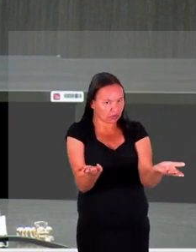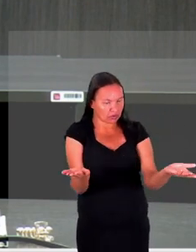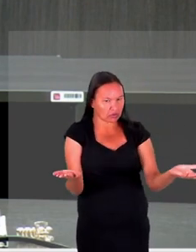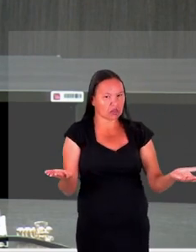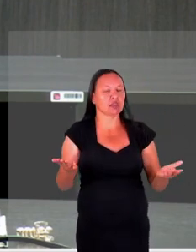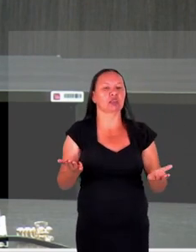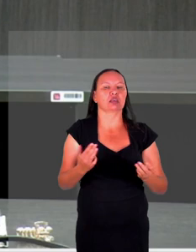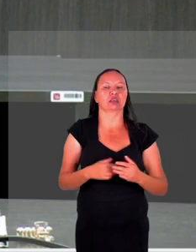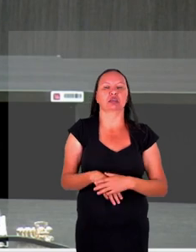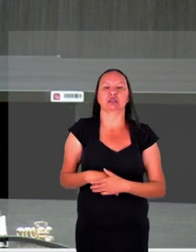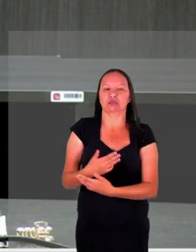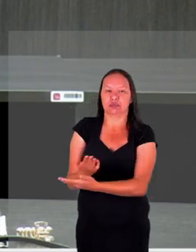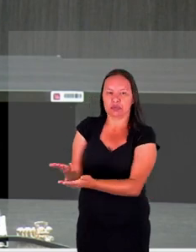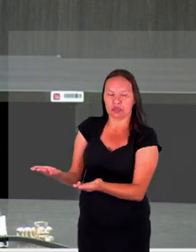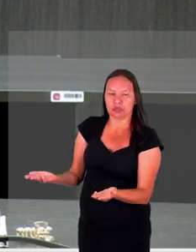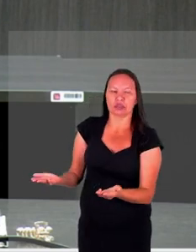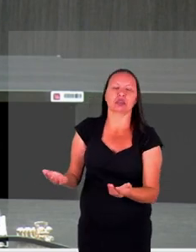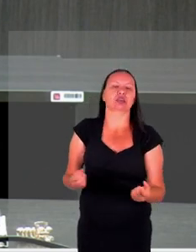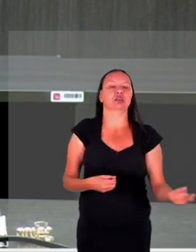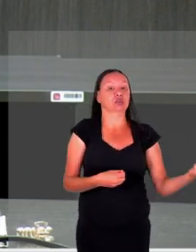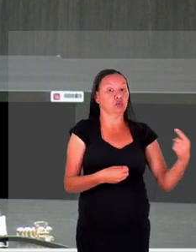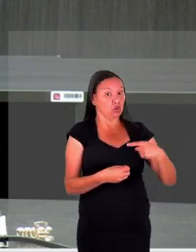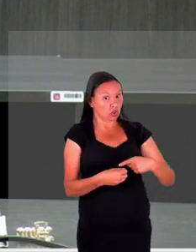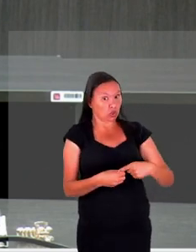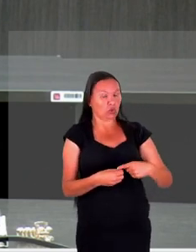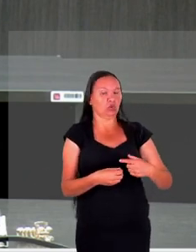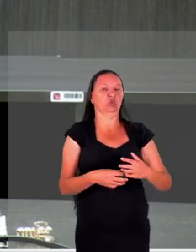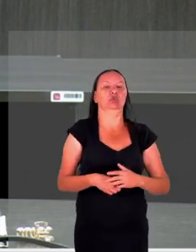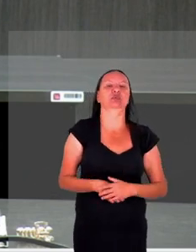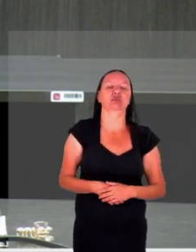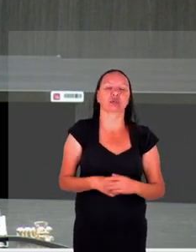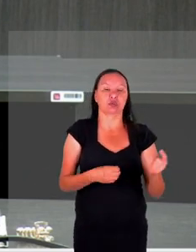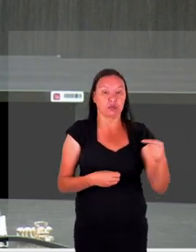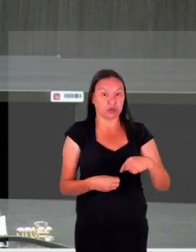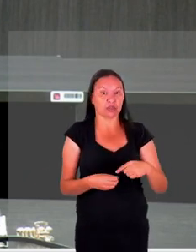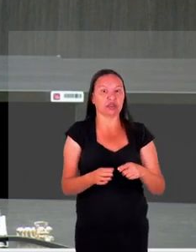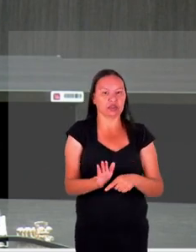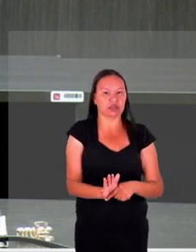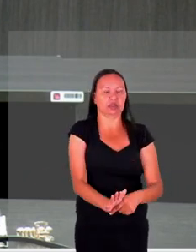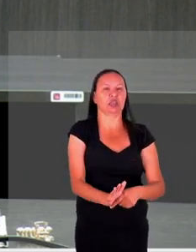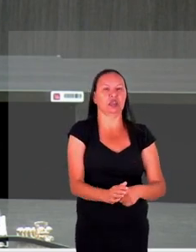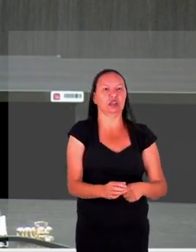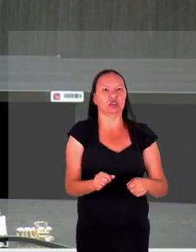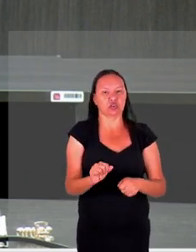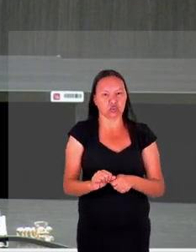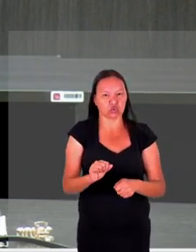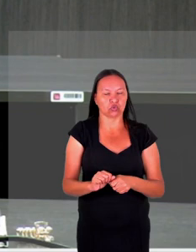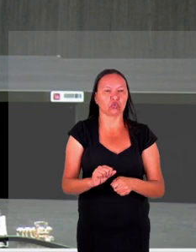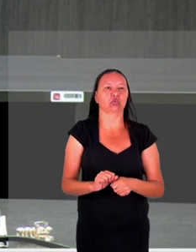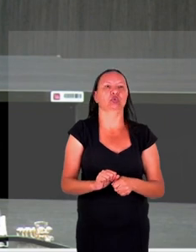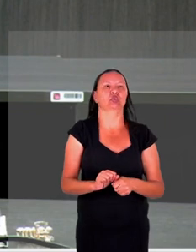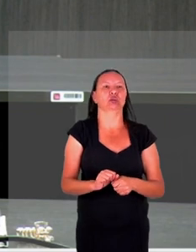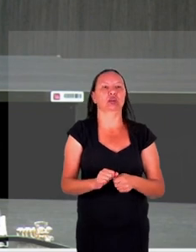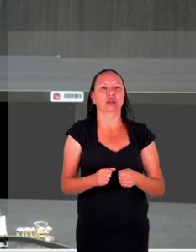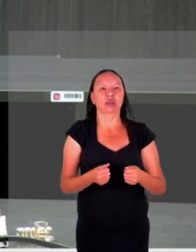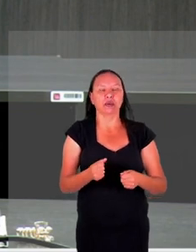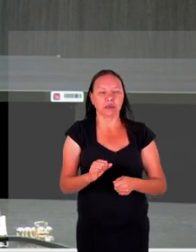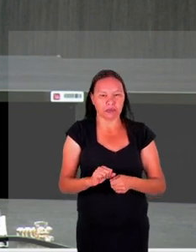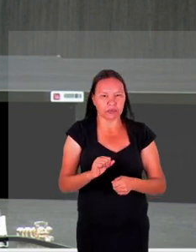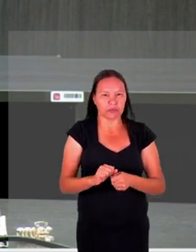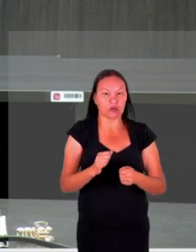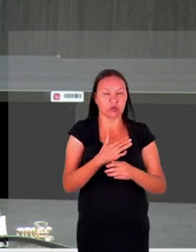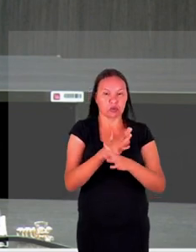ao Sucsberg à Clara pela disponibilidade de estar aqui hoje conosco e pelos